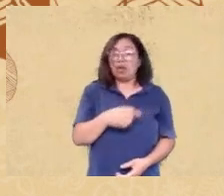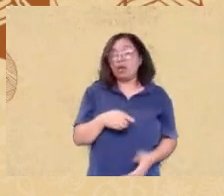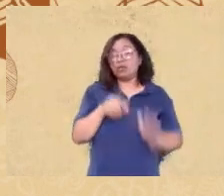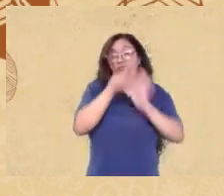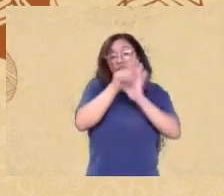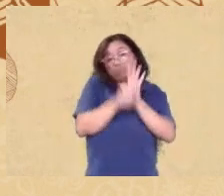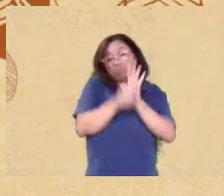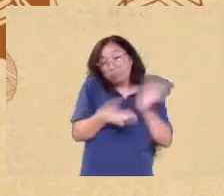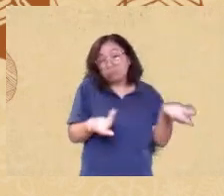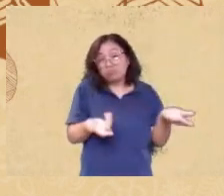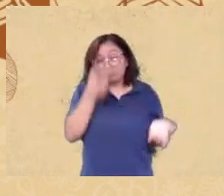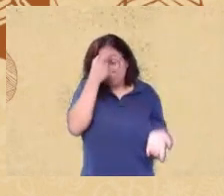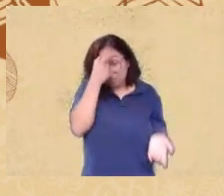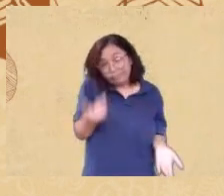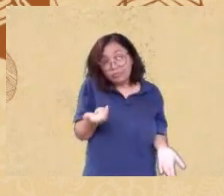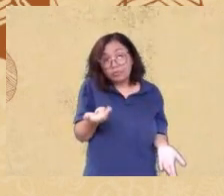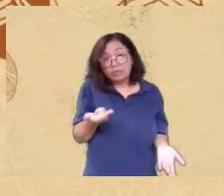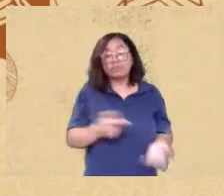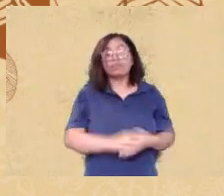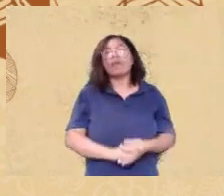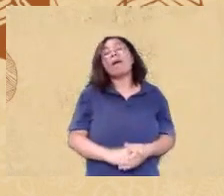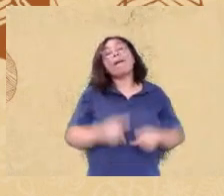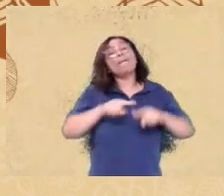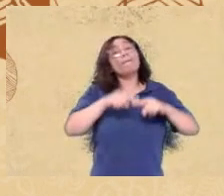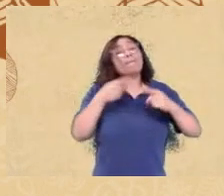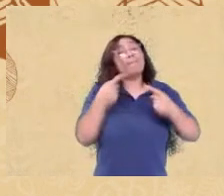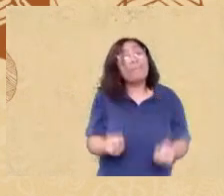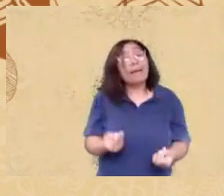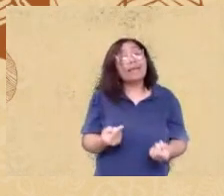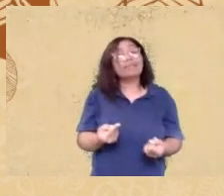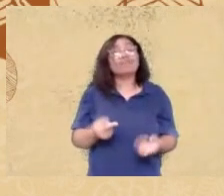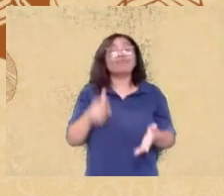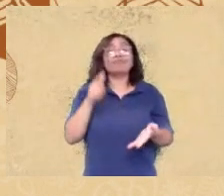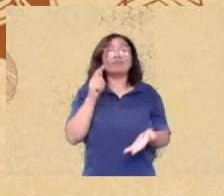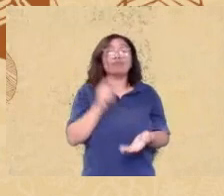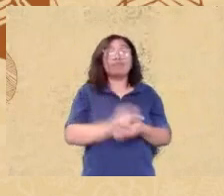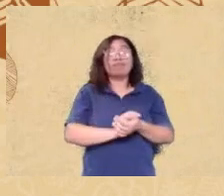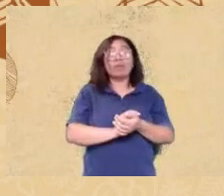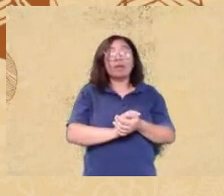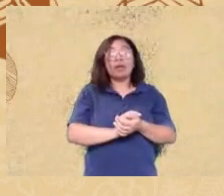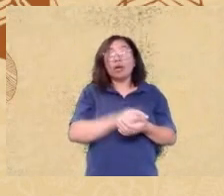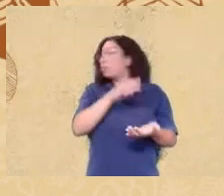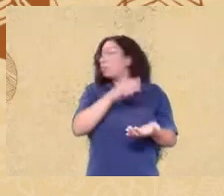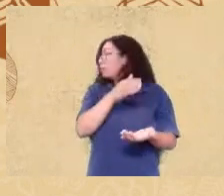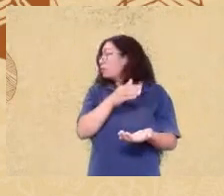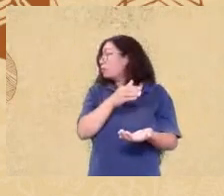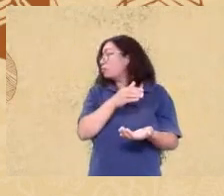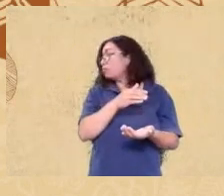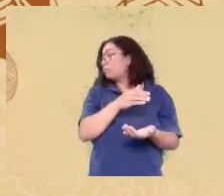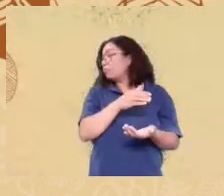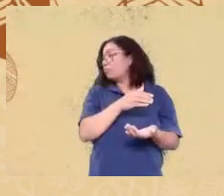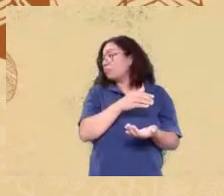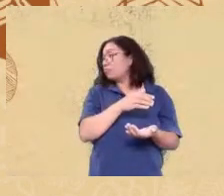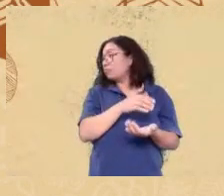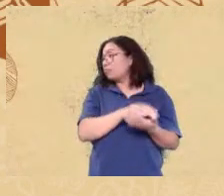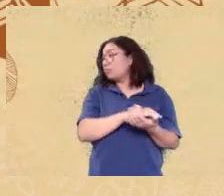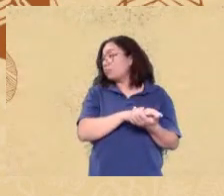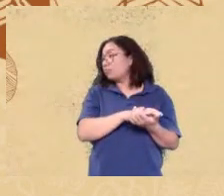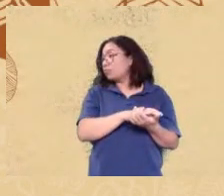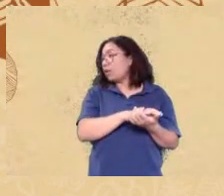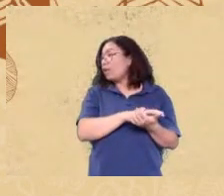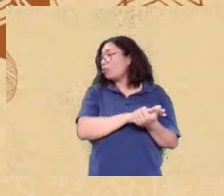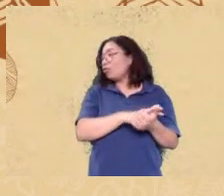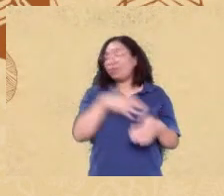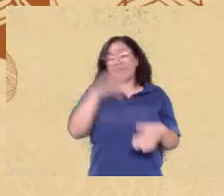Frederiksen eles dizem aqui as pessoas brancas eram de classe média e os negros eram